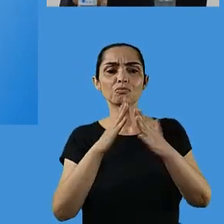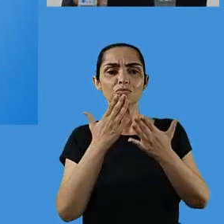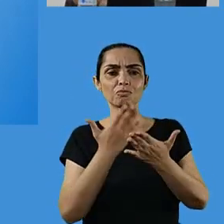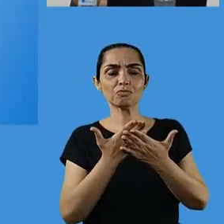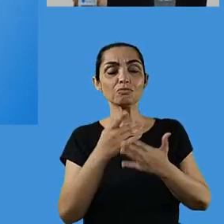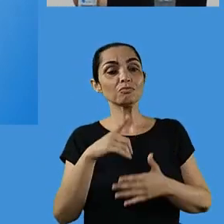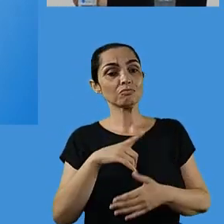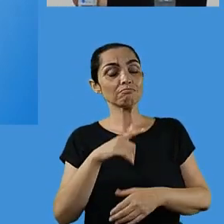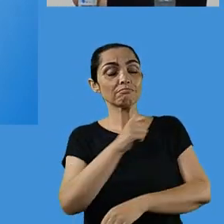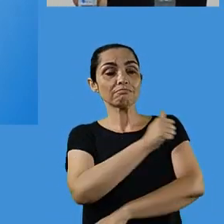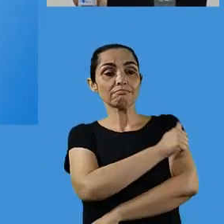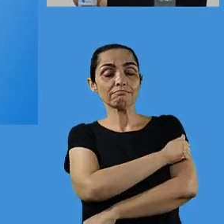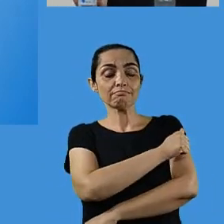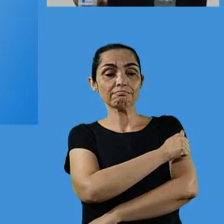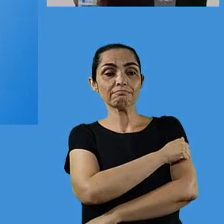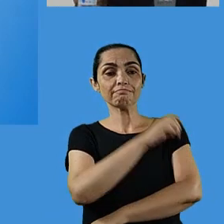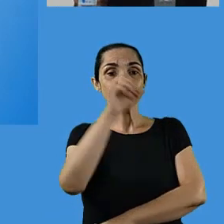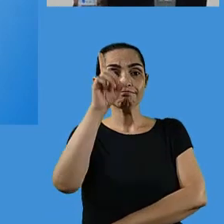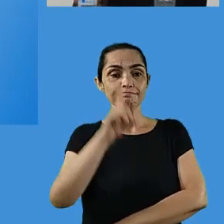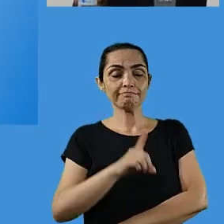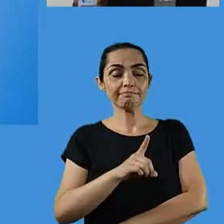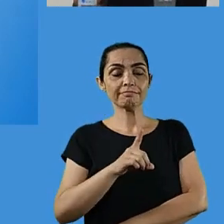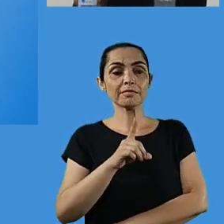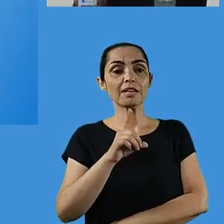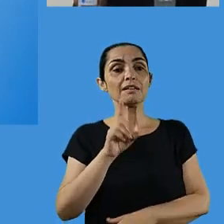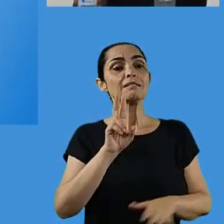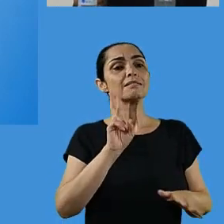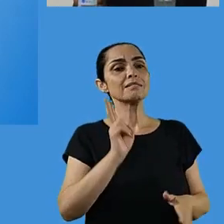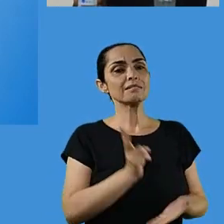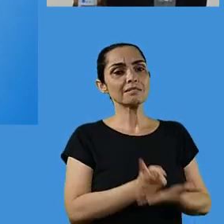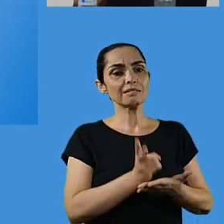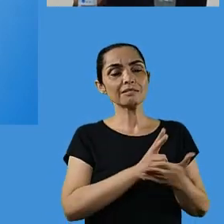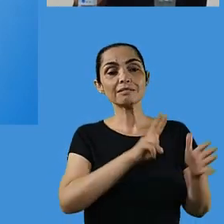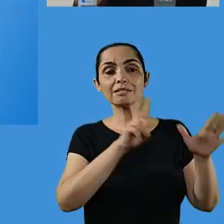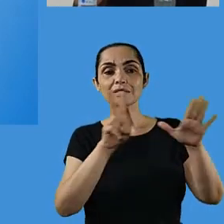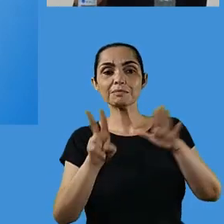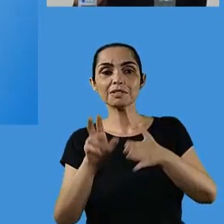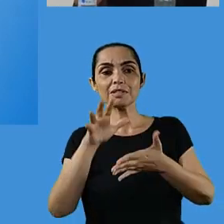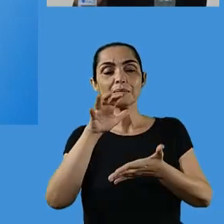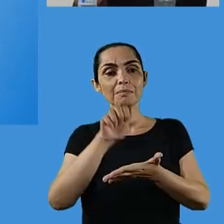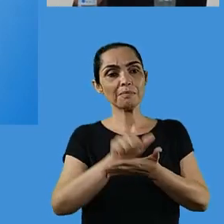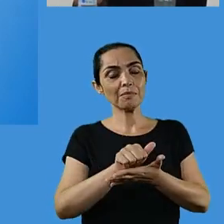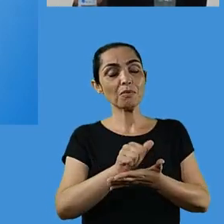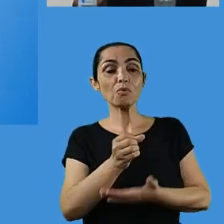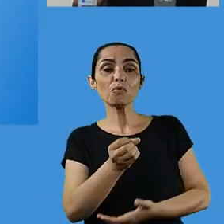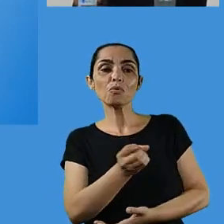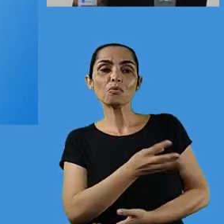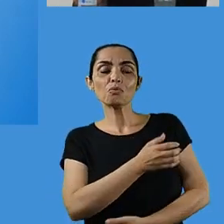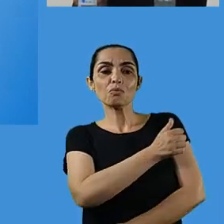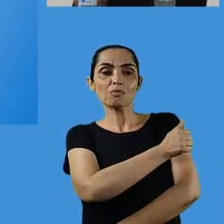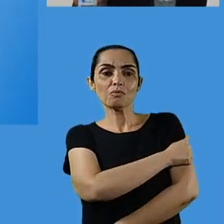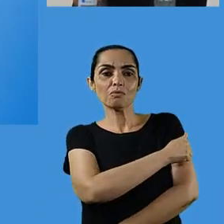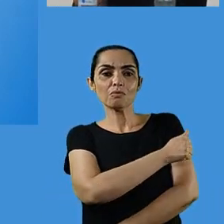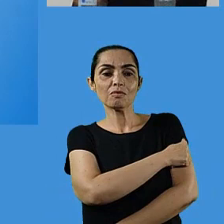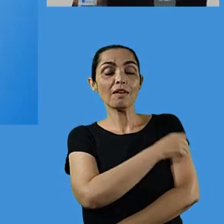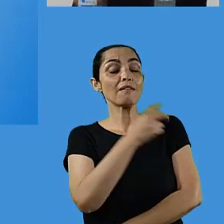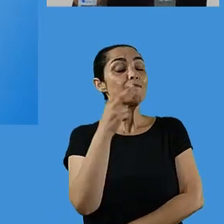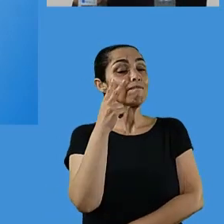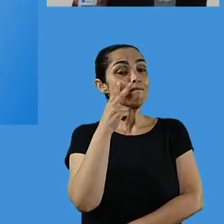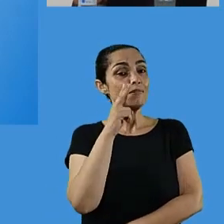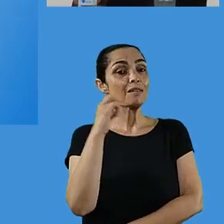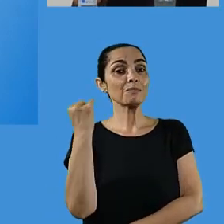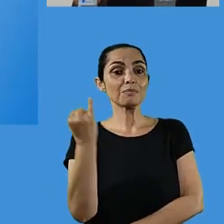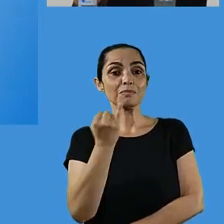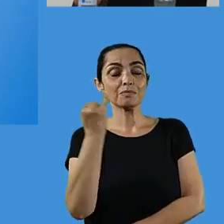escolares, praticamente, em todas as nossas unidades nós temos alunos com deficiência, a cada